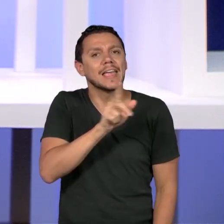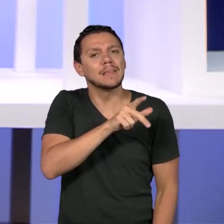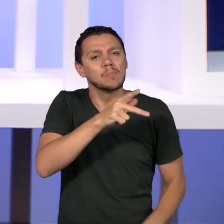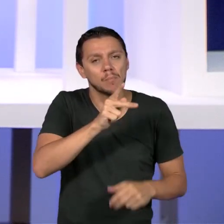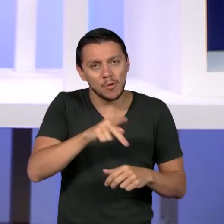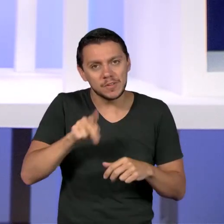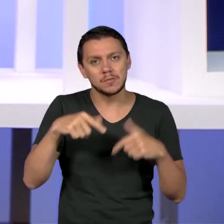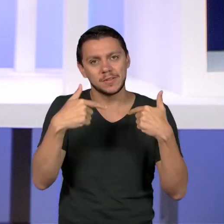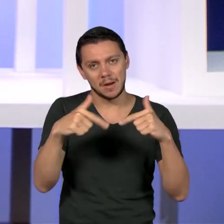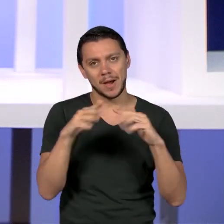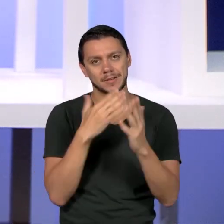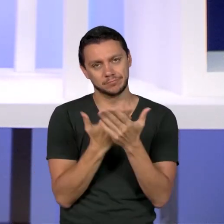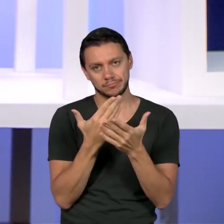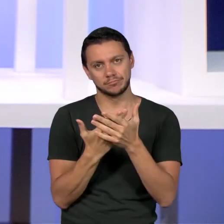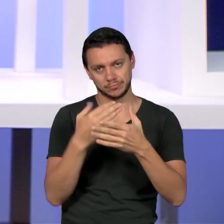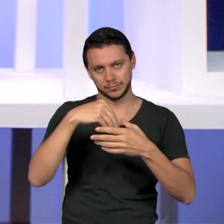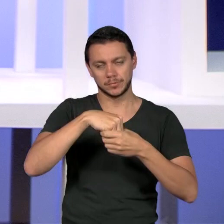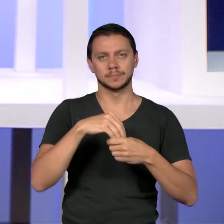escolar.